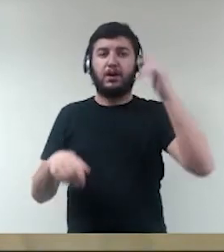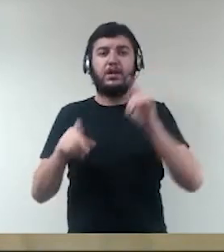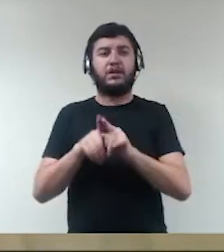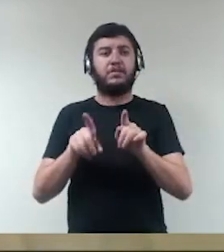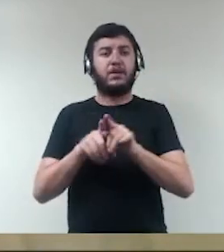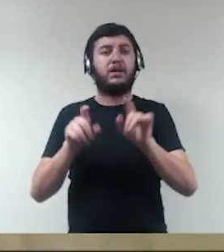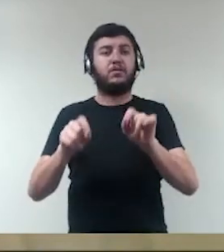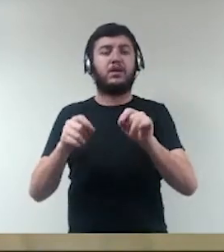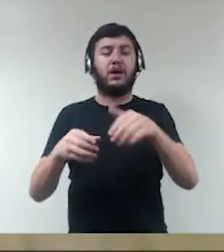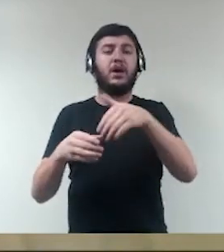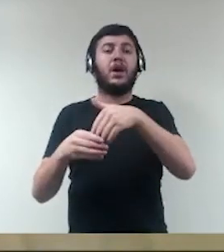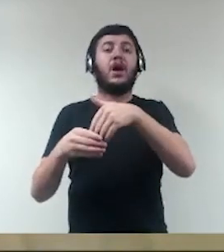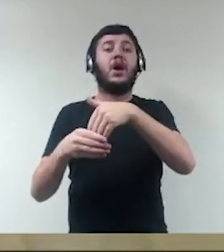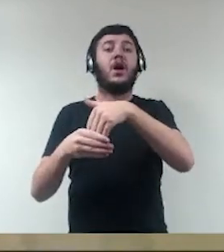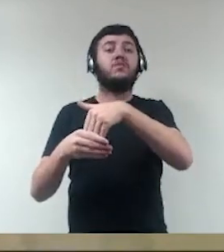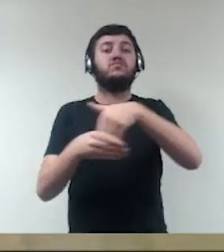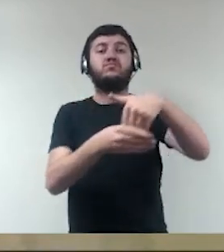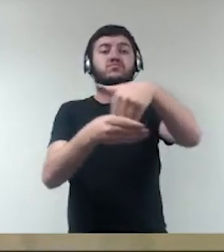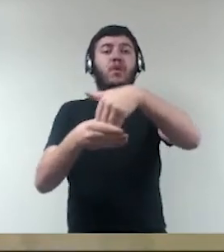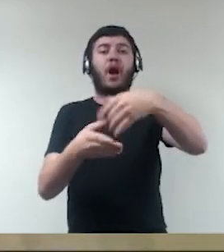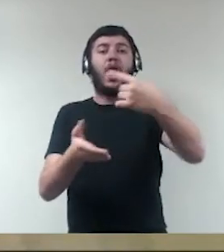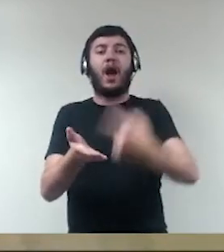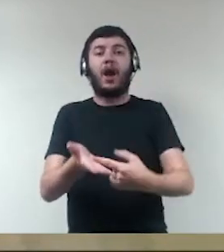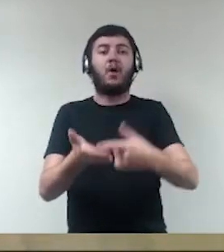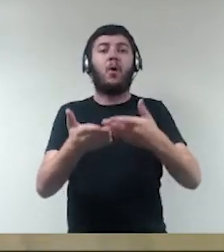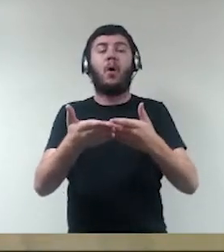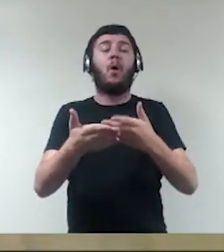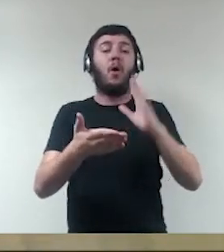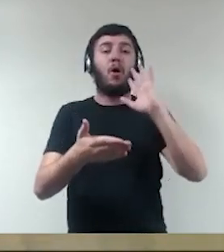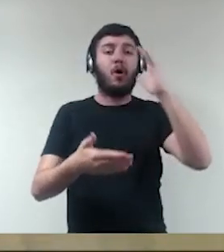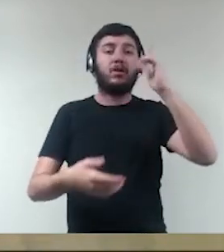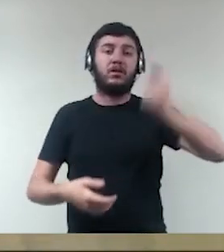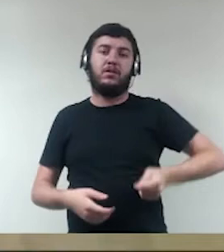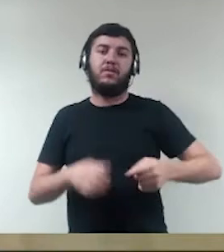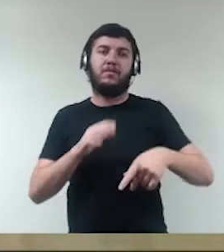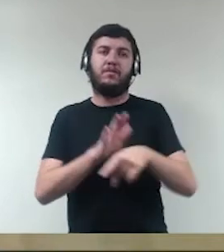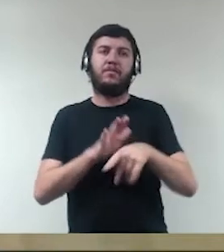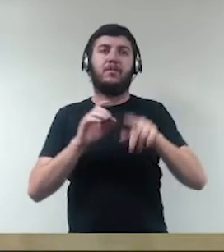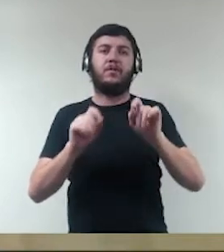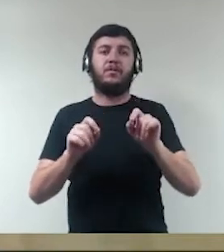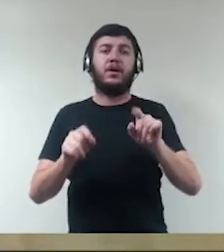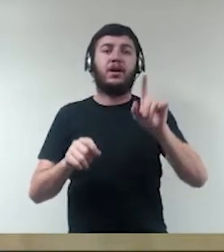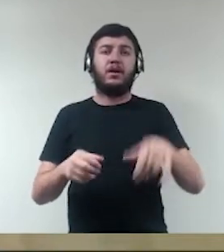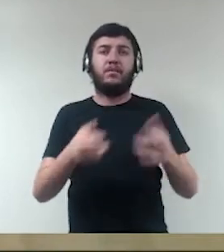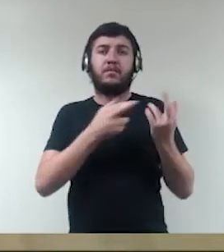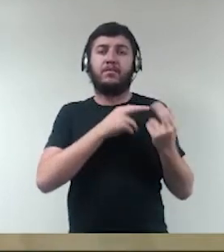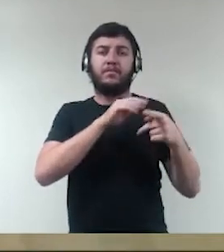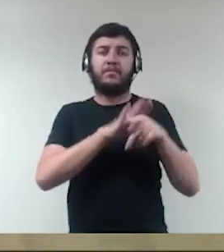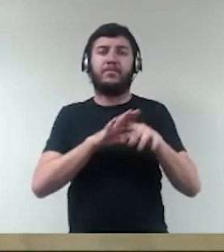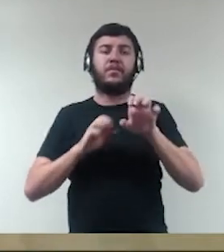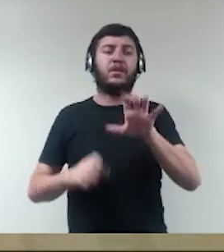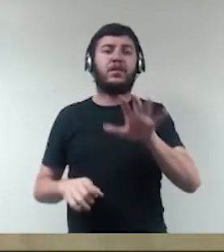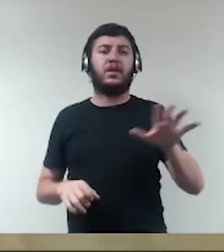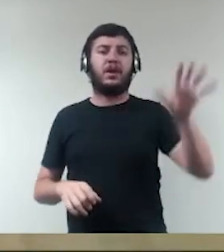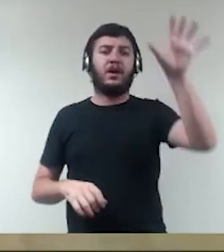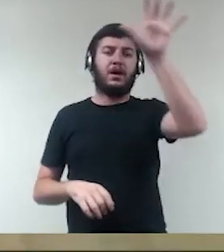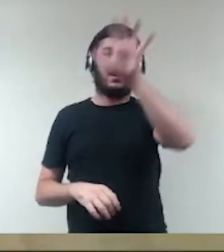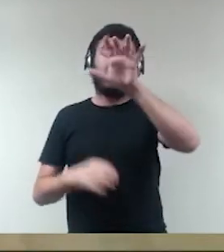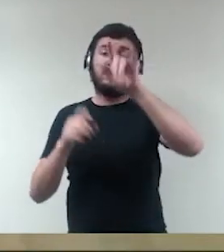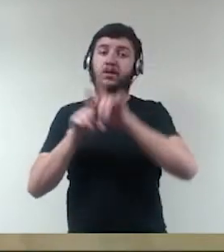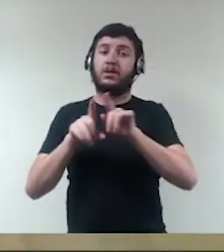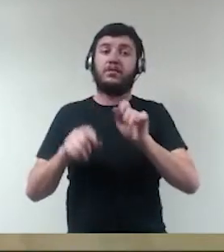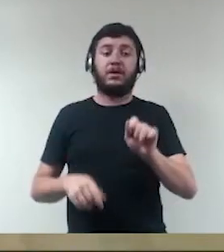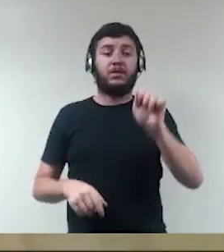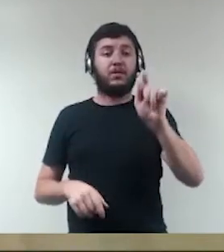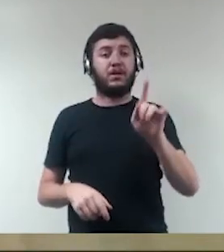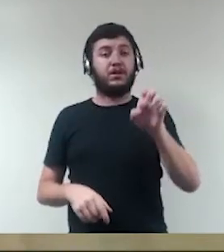é... Toda a responsabilidade do Estado, né, é dirigida contra o próprio Estado e não contra o agente, né, não se pode